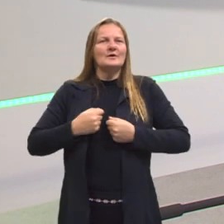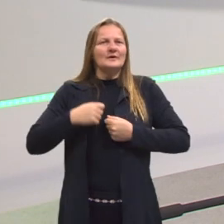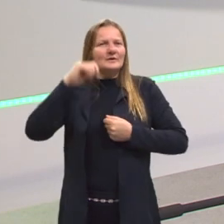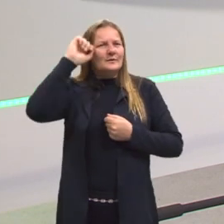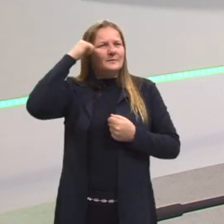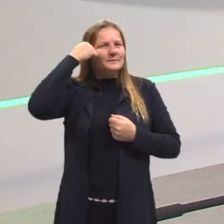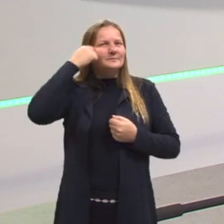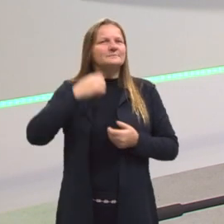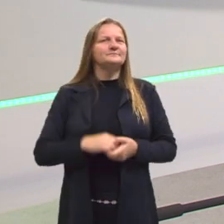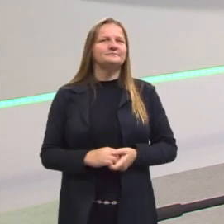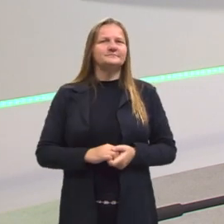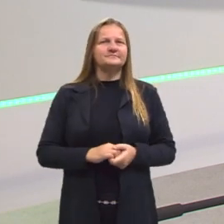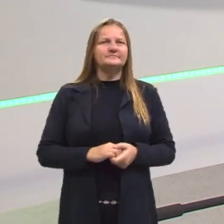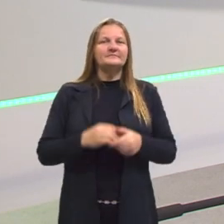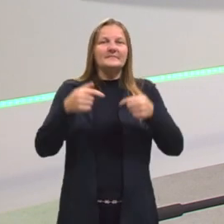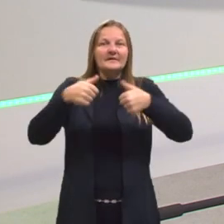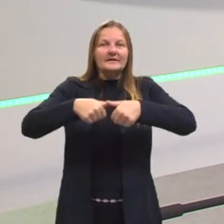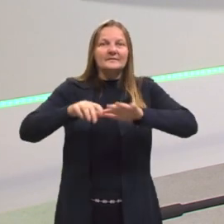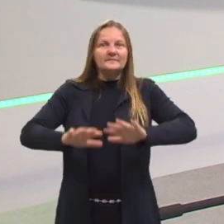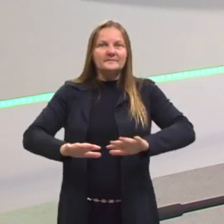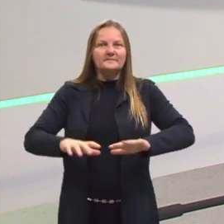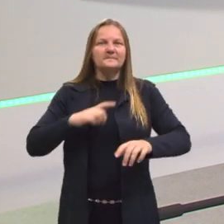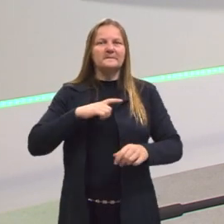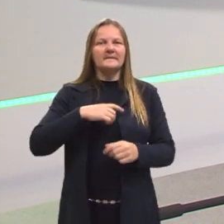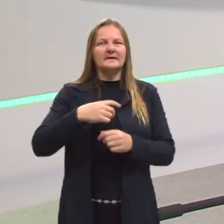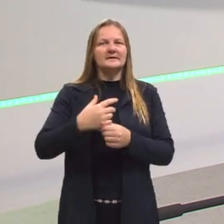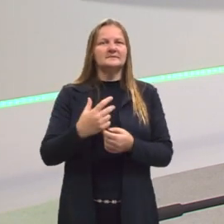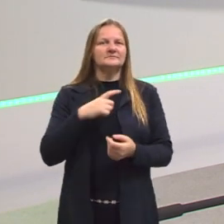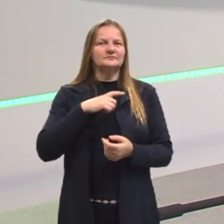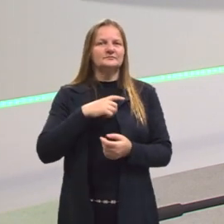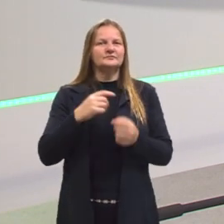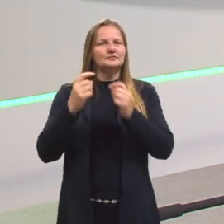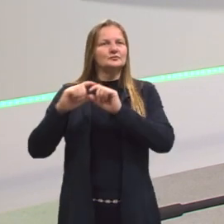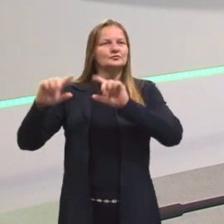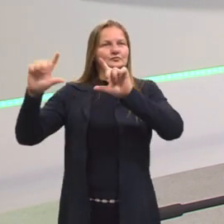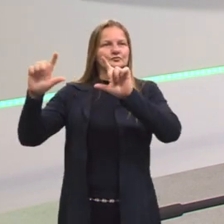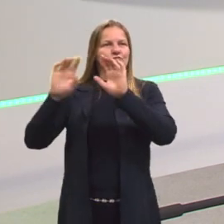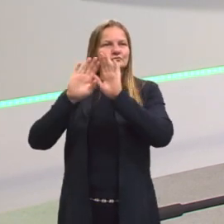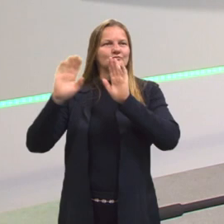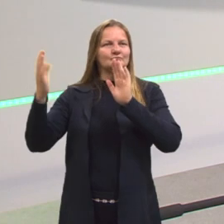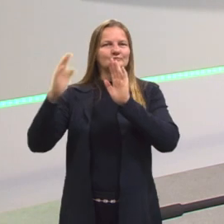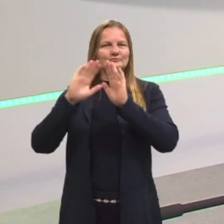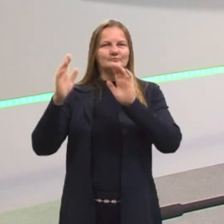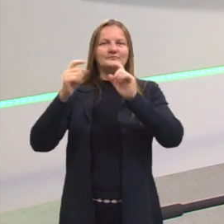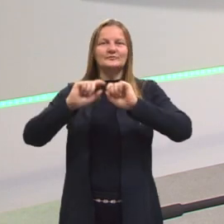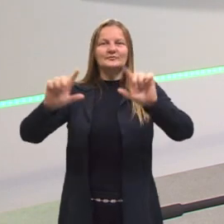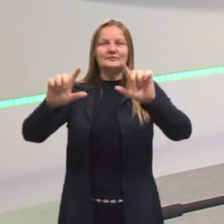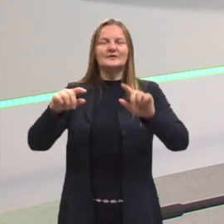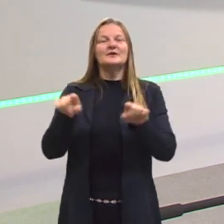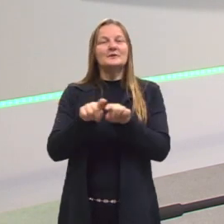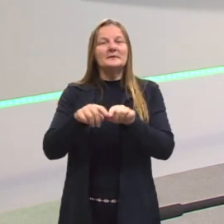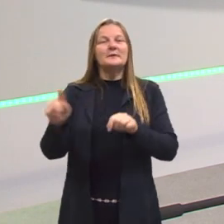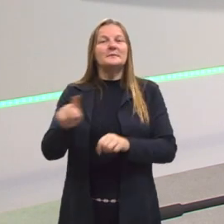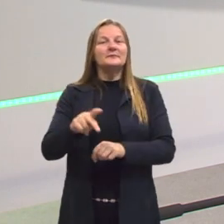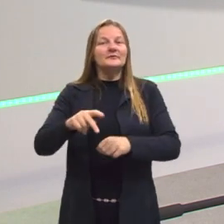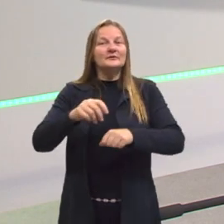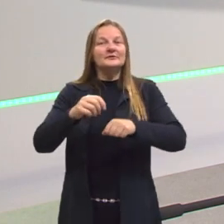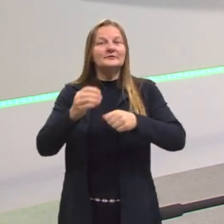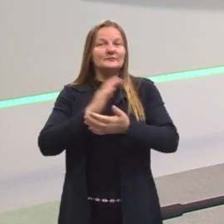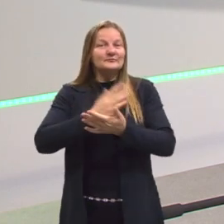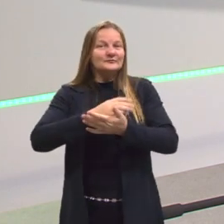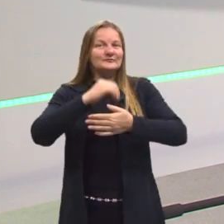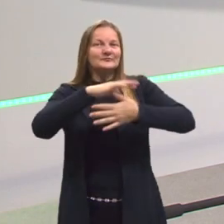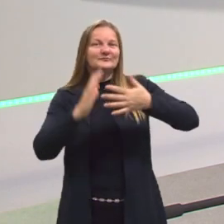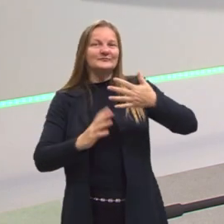preto. Aqui no estúdio nós temos um monitor, onde será passado a aula, os slides, e as professoras e intérpretes de Libras,